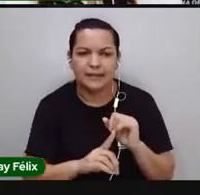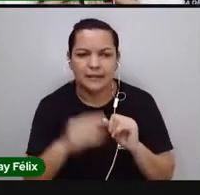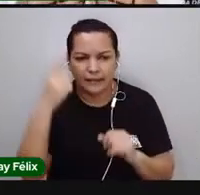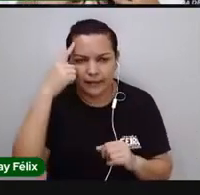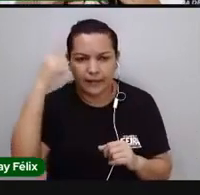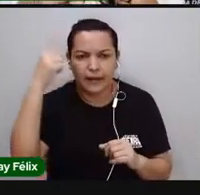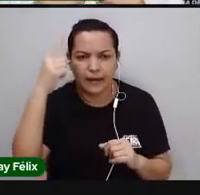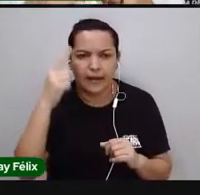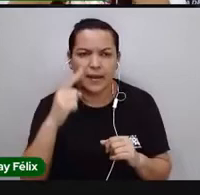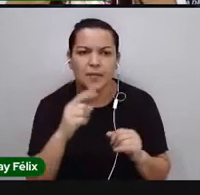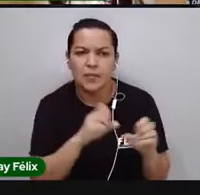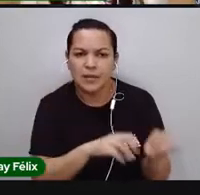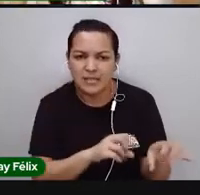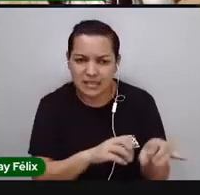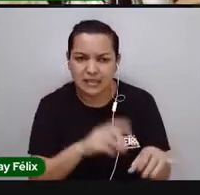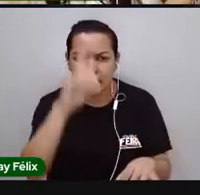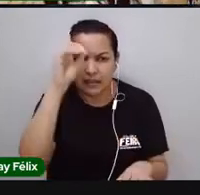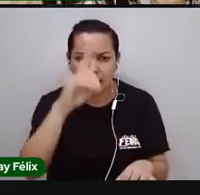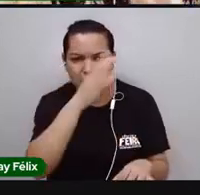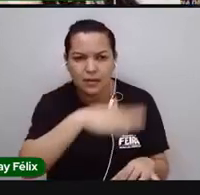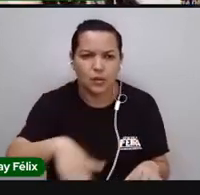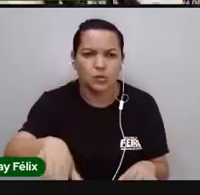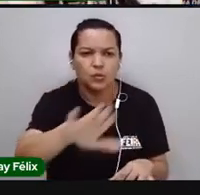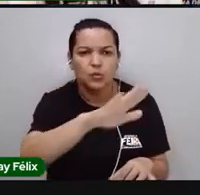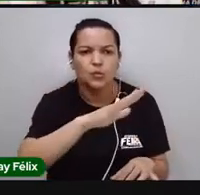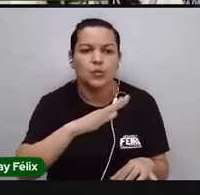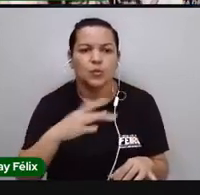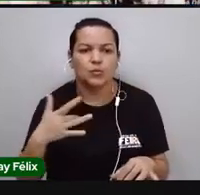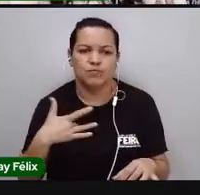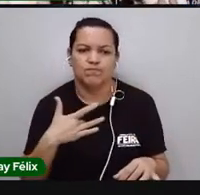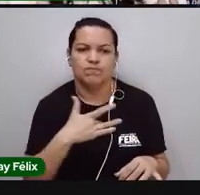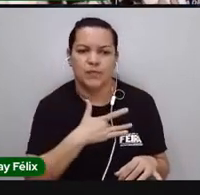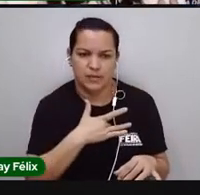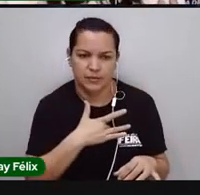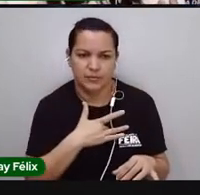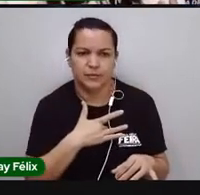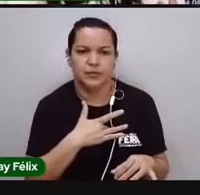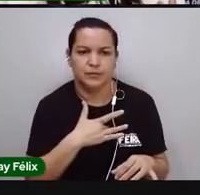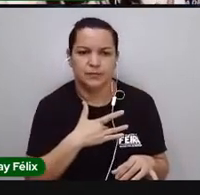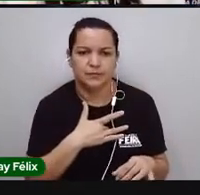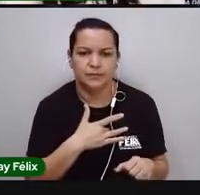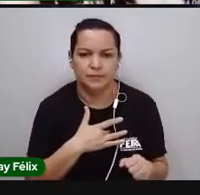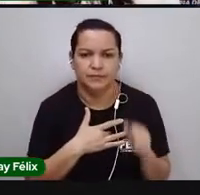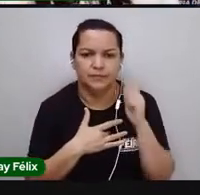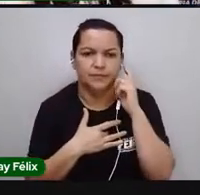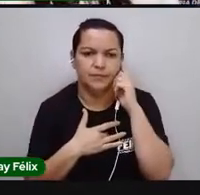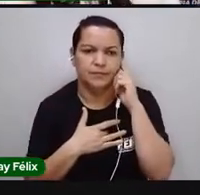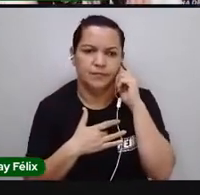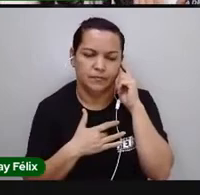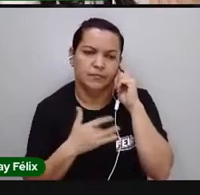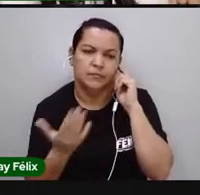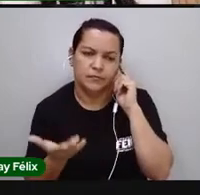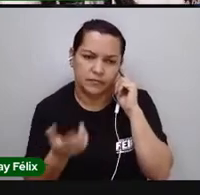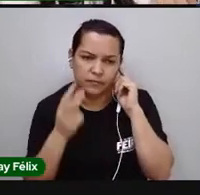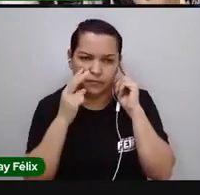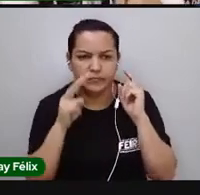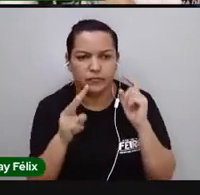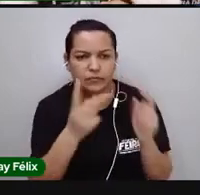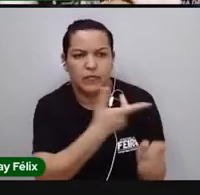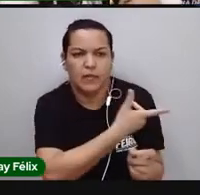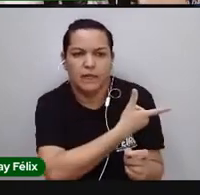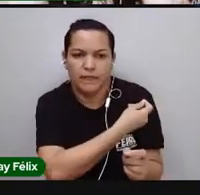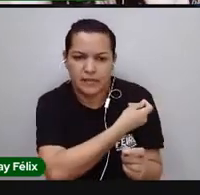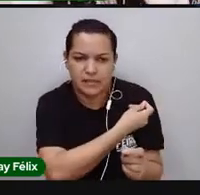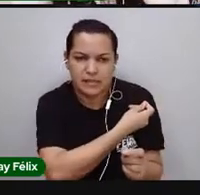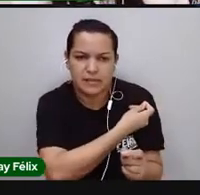última aula, é direito de todos nós ter saúde. e aí vem, então, as vacinas